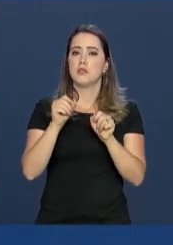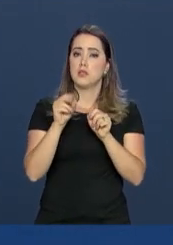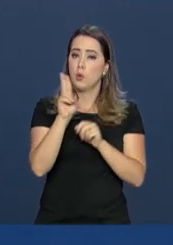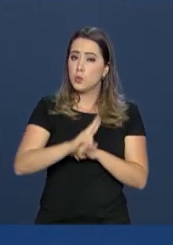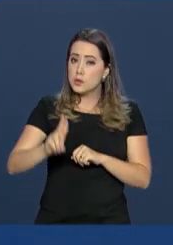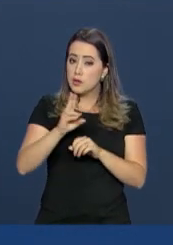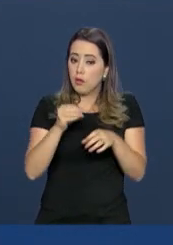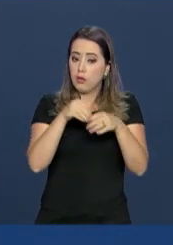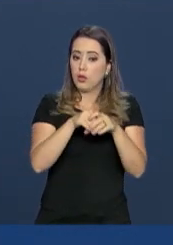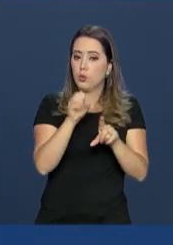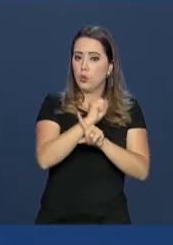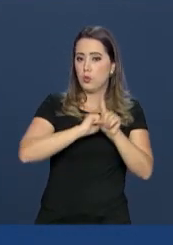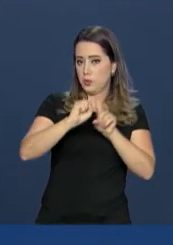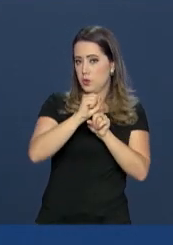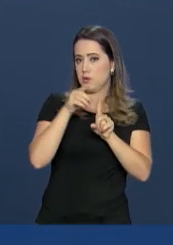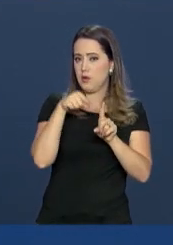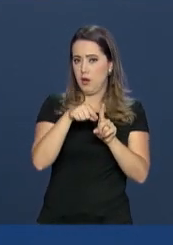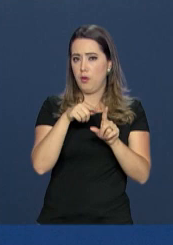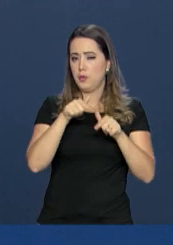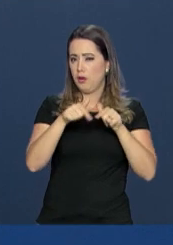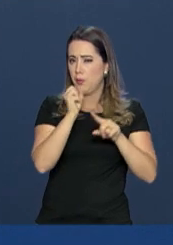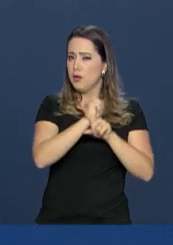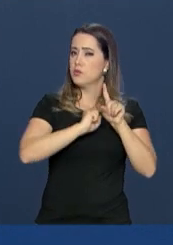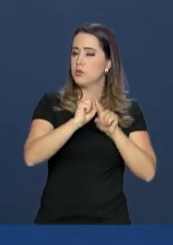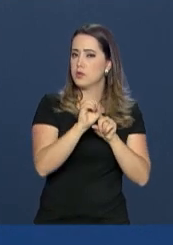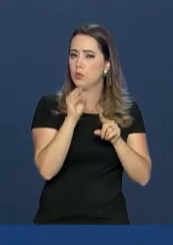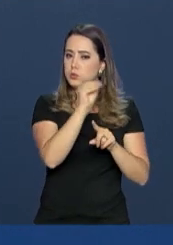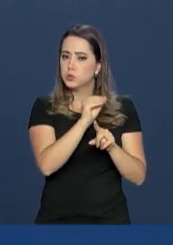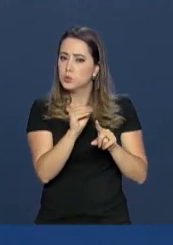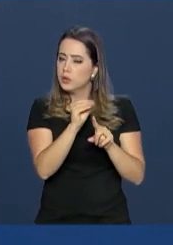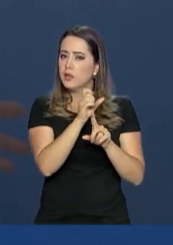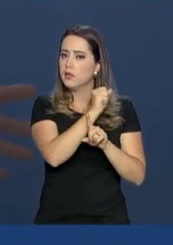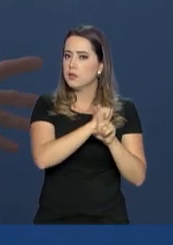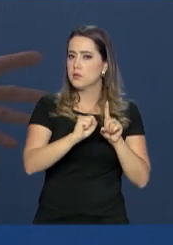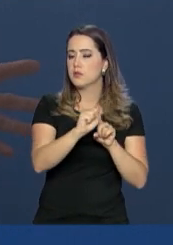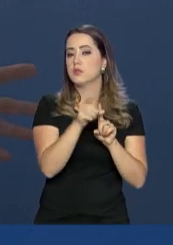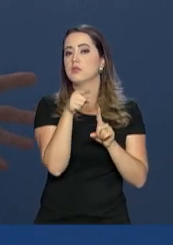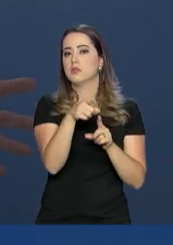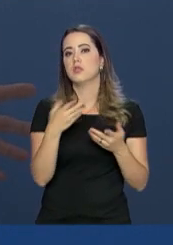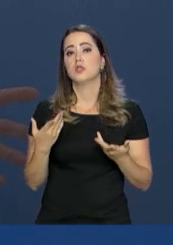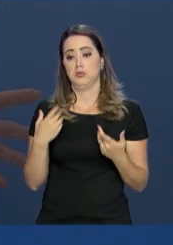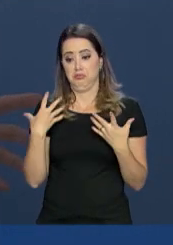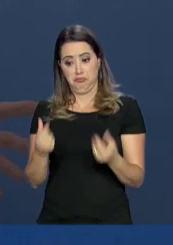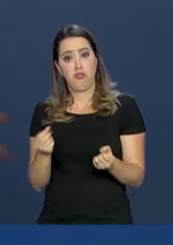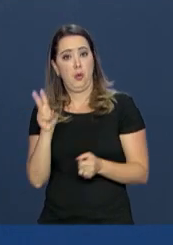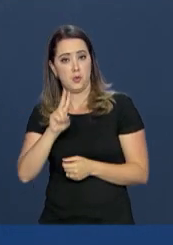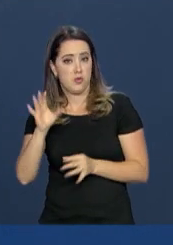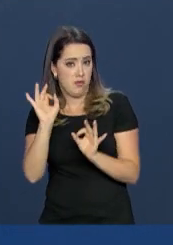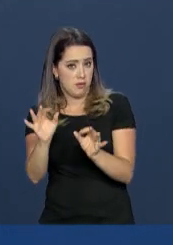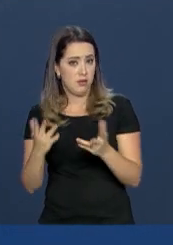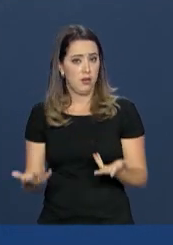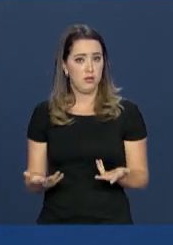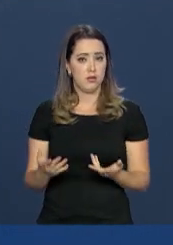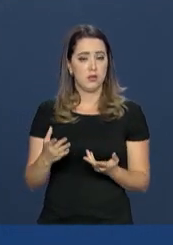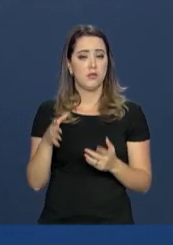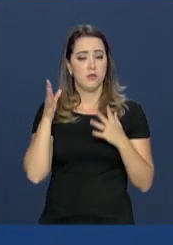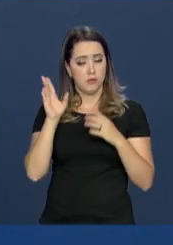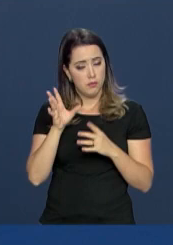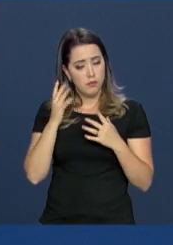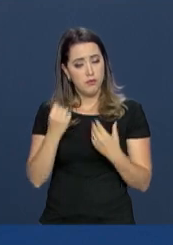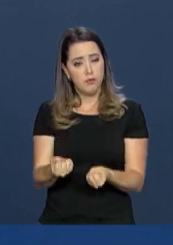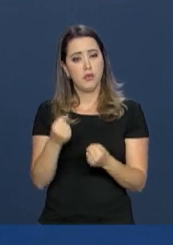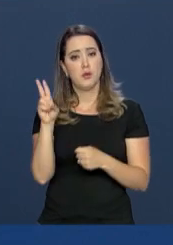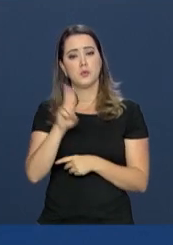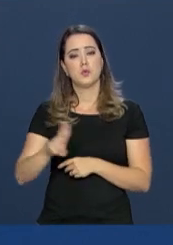Então, este dinheiro já que é depositado para a ação social, vamos utilizá-lo para a ação social. Portanto, vamos utilizá-lo